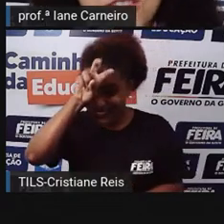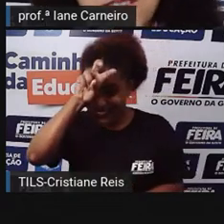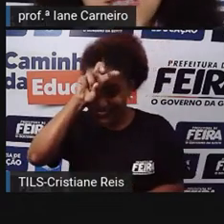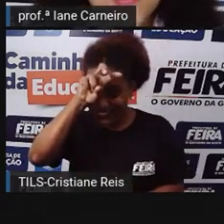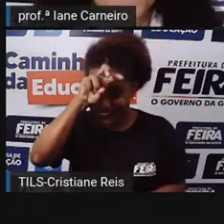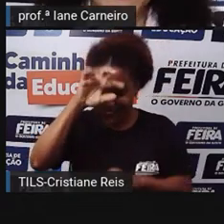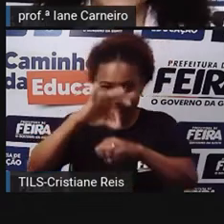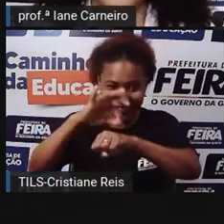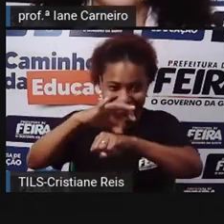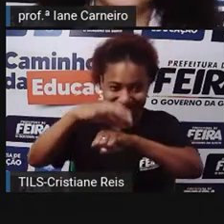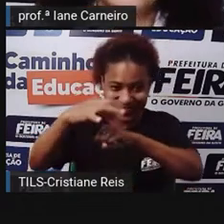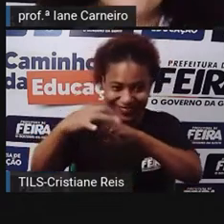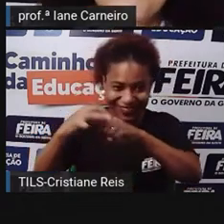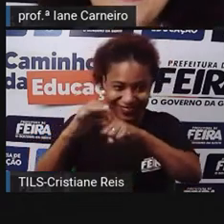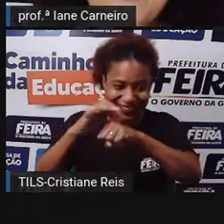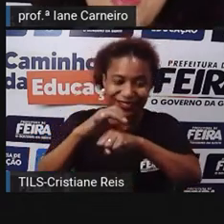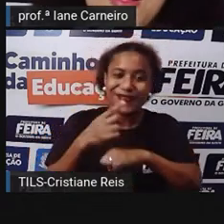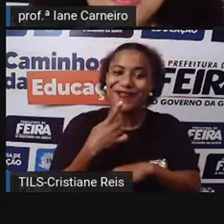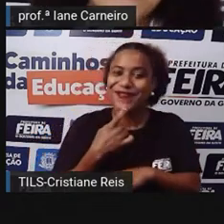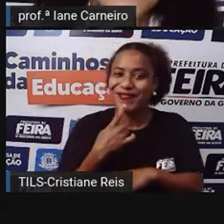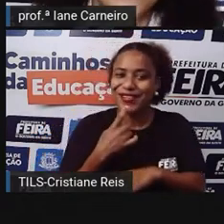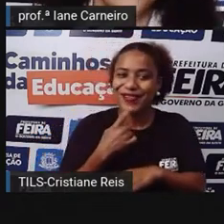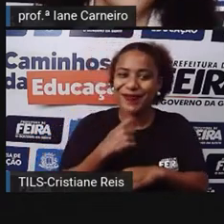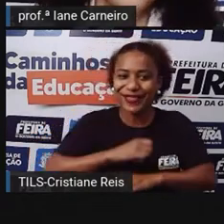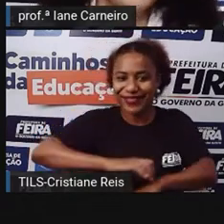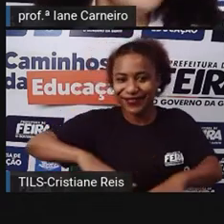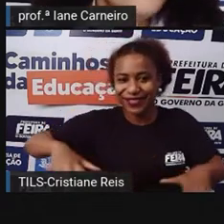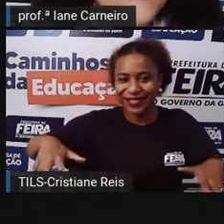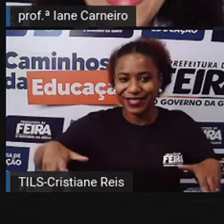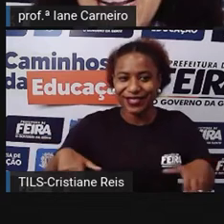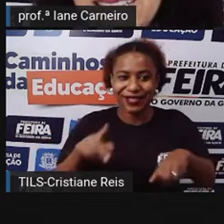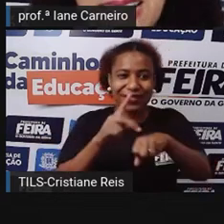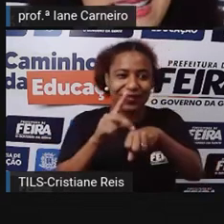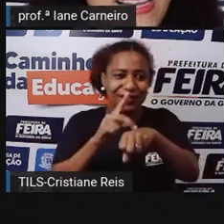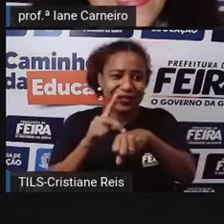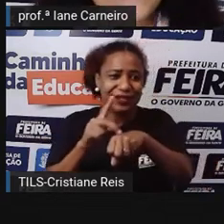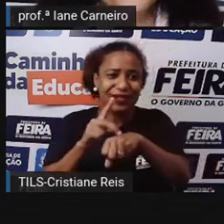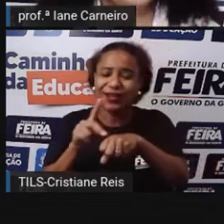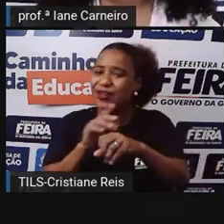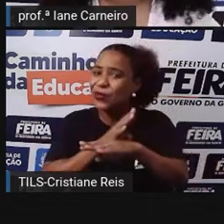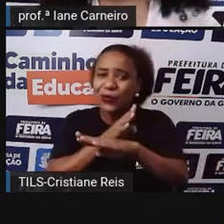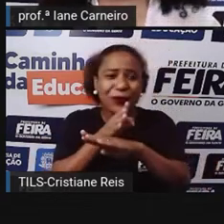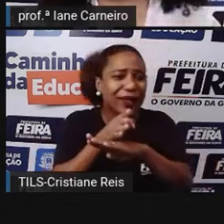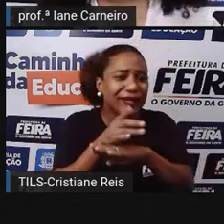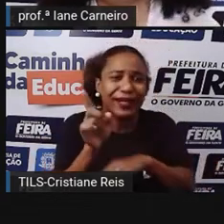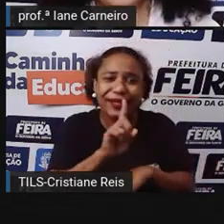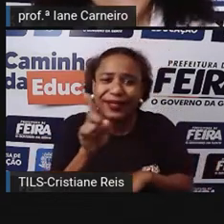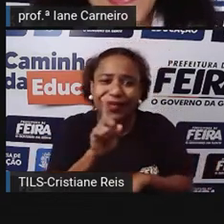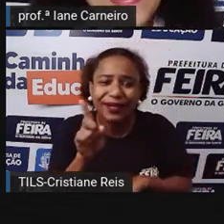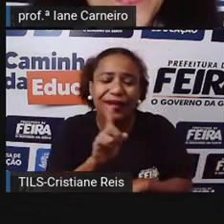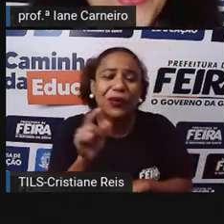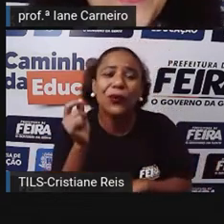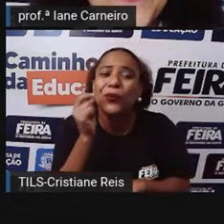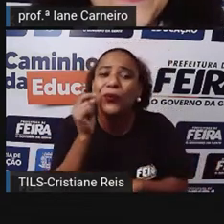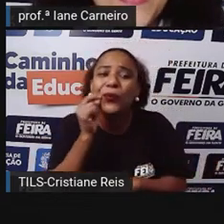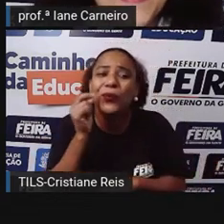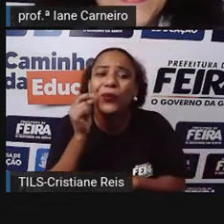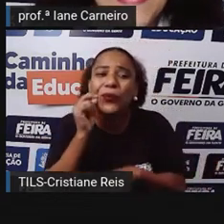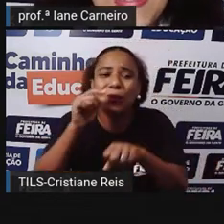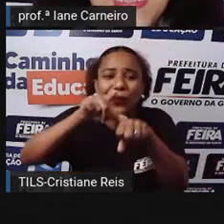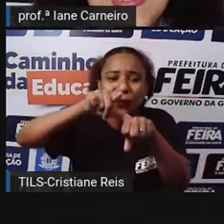De pintinhas pretas Veio correndo avisar Não entra ainda não Que o novo está atrasado